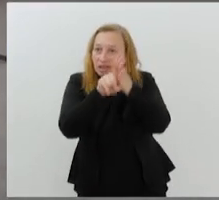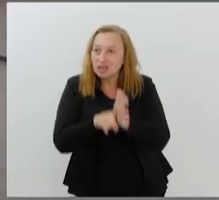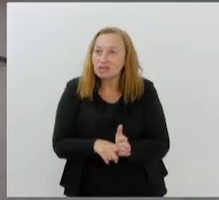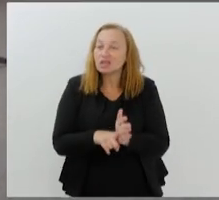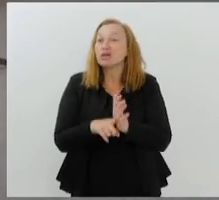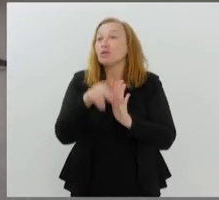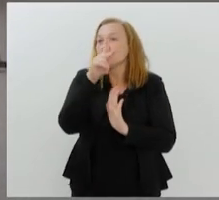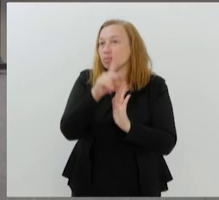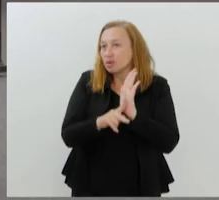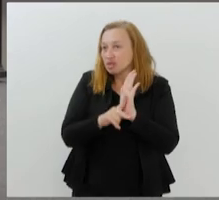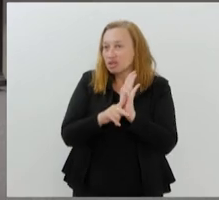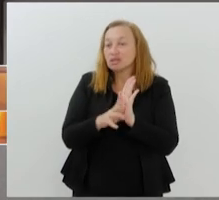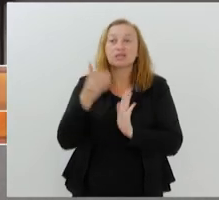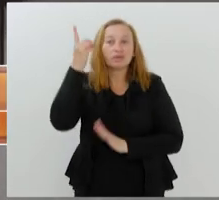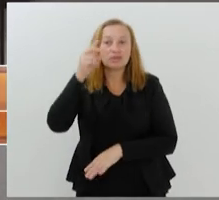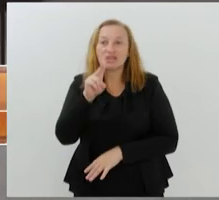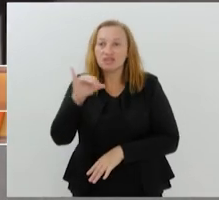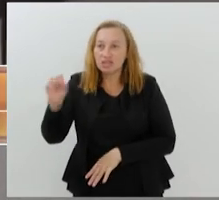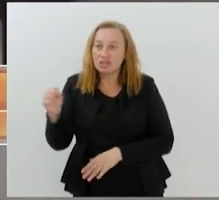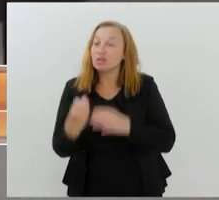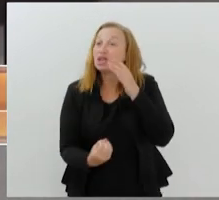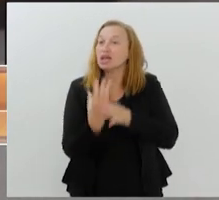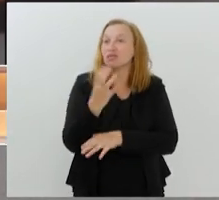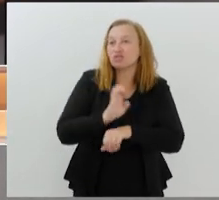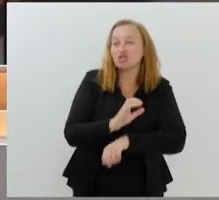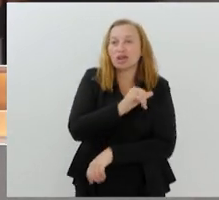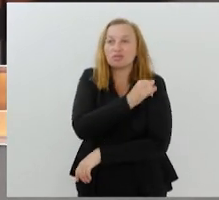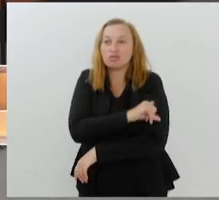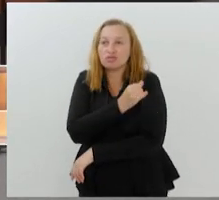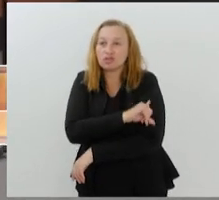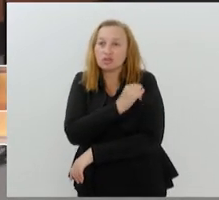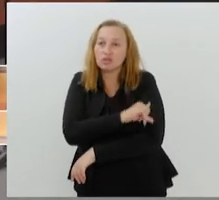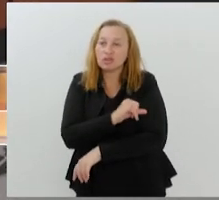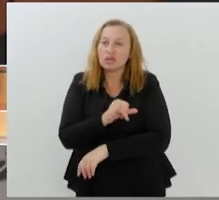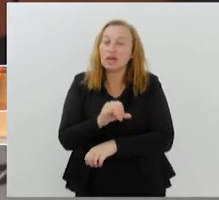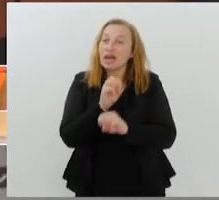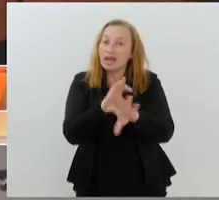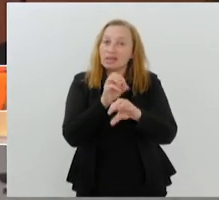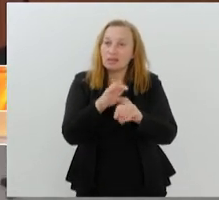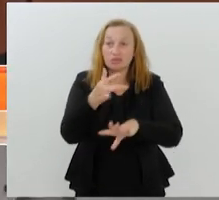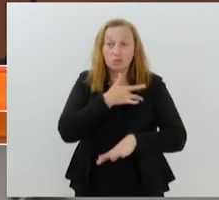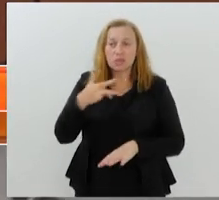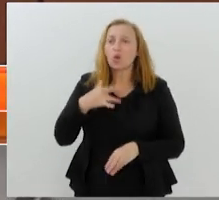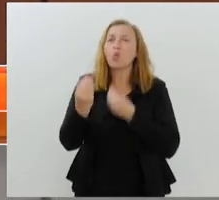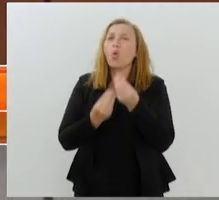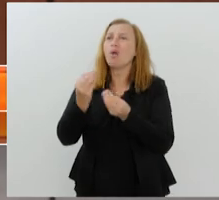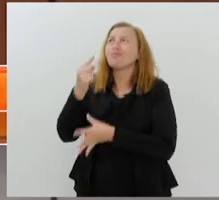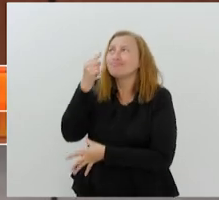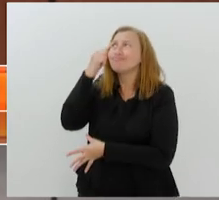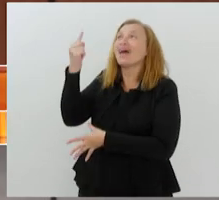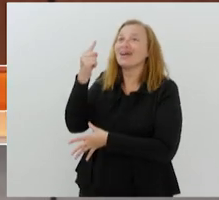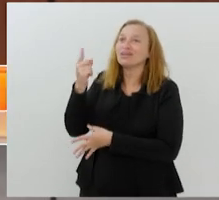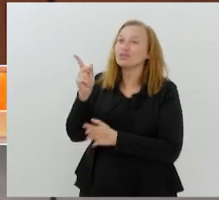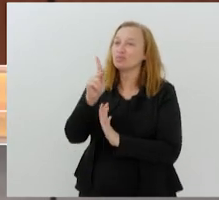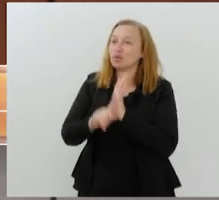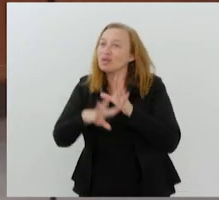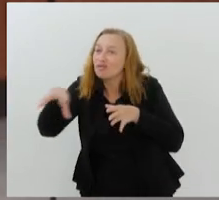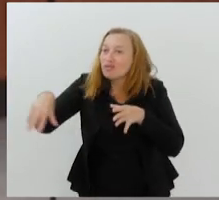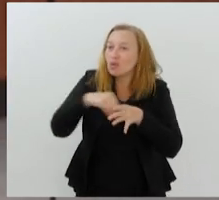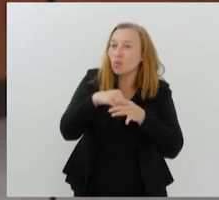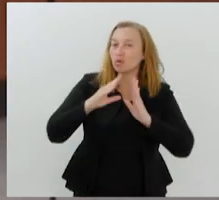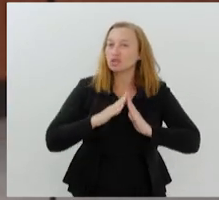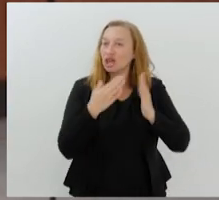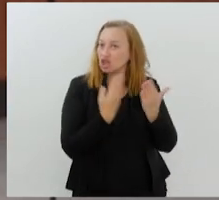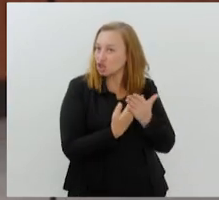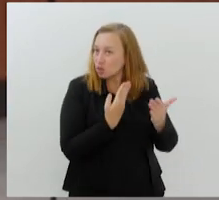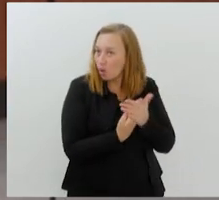deputado Vinícius Cozolino, que cria no Estado o programa Educando com Saúde. Qual a ideia desse projeto? É vincular uma escola